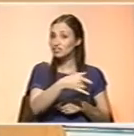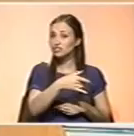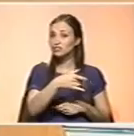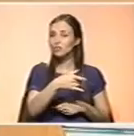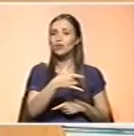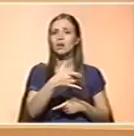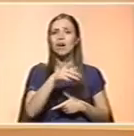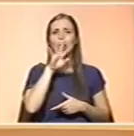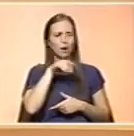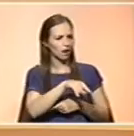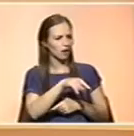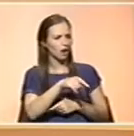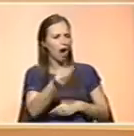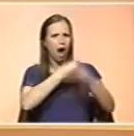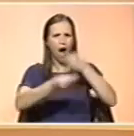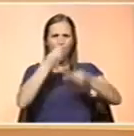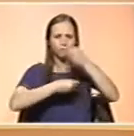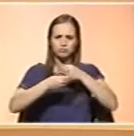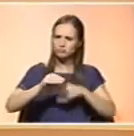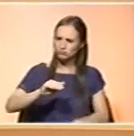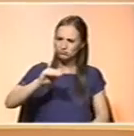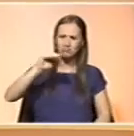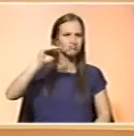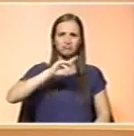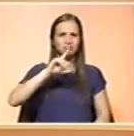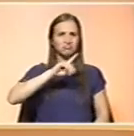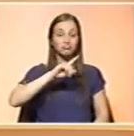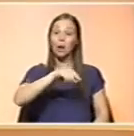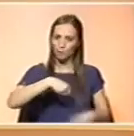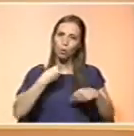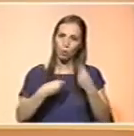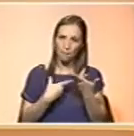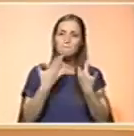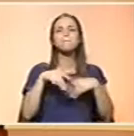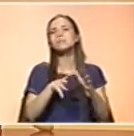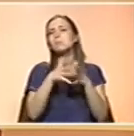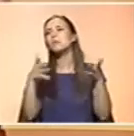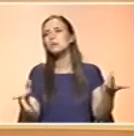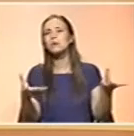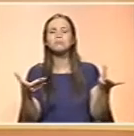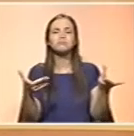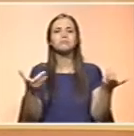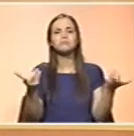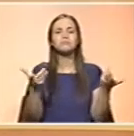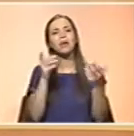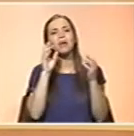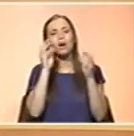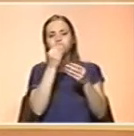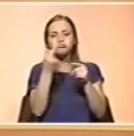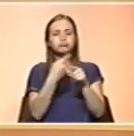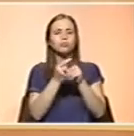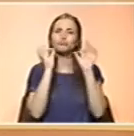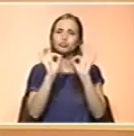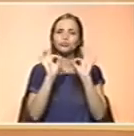nós vemos que a curva de crescimento não está a ir bem, aí é que nos preocupamos. Mas a maioria das situações, a dieta resolve o problema, deixamos de lado as situações de patologia crónica